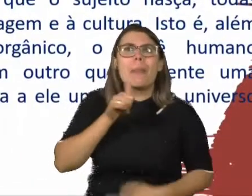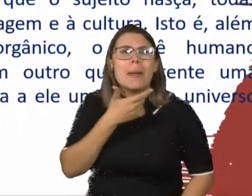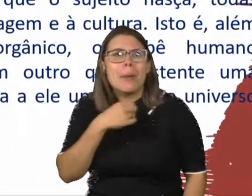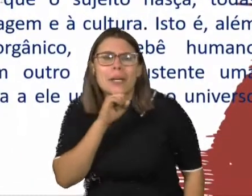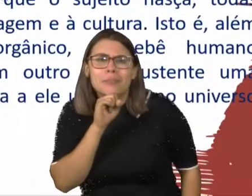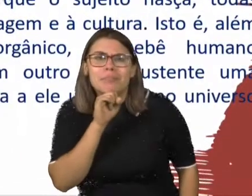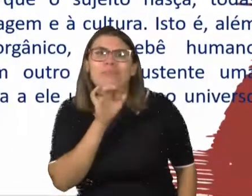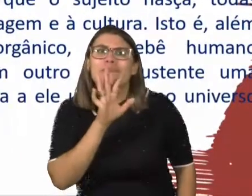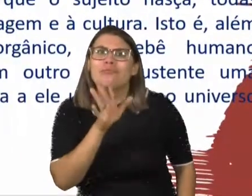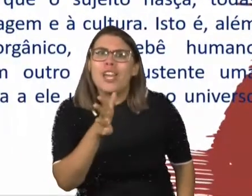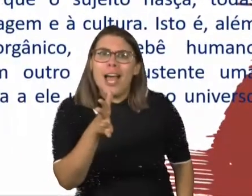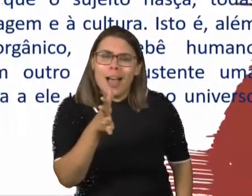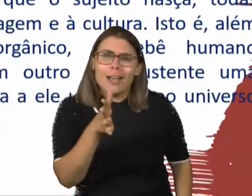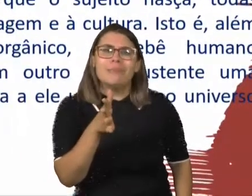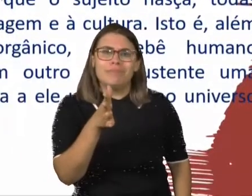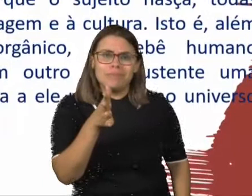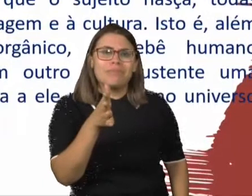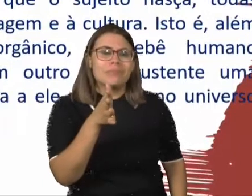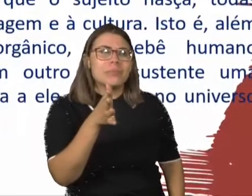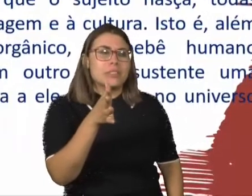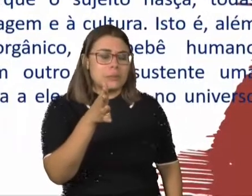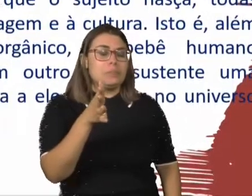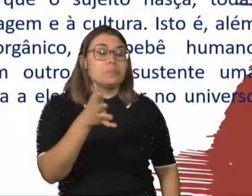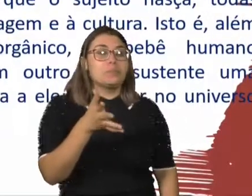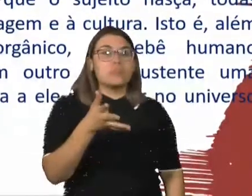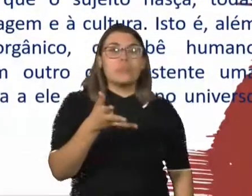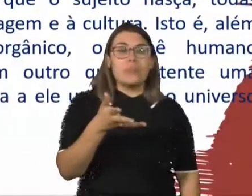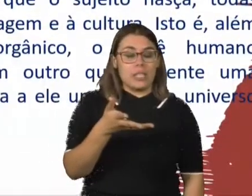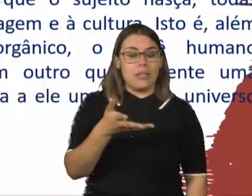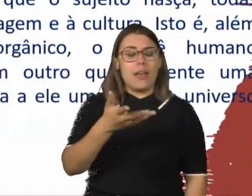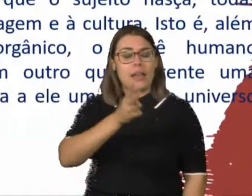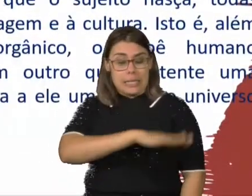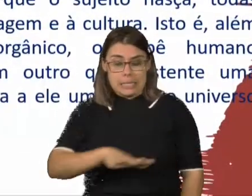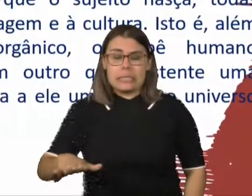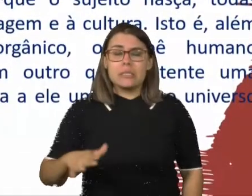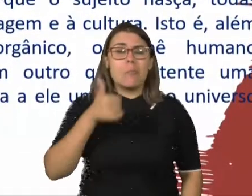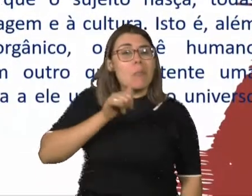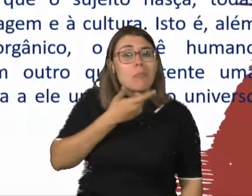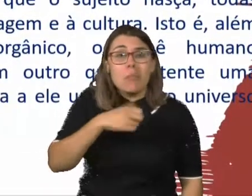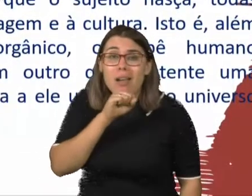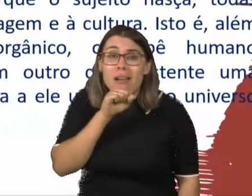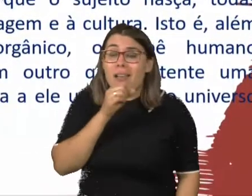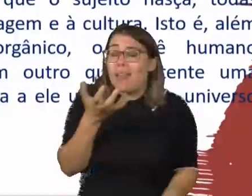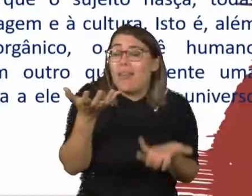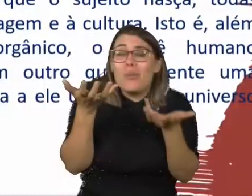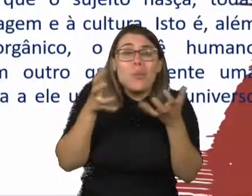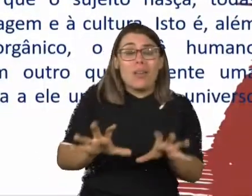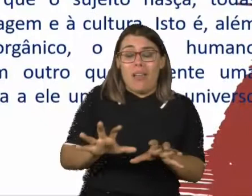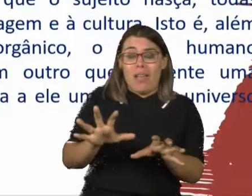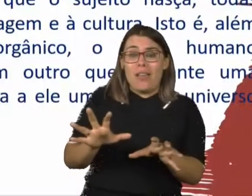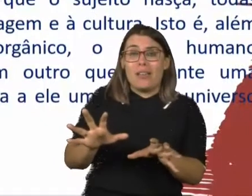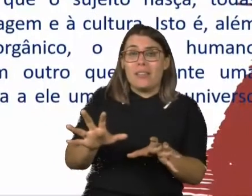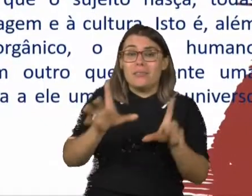pais, quando eles gestam uma criança, quando eles vêm colocando uma criança ao mundo? Nenhum pai, nenhuma mãe, deseja que o seu filho